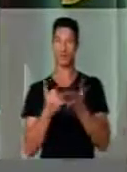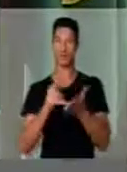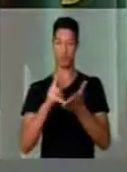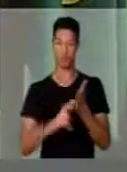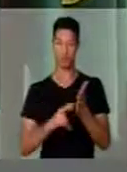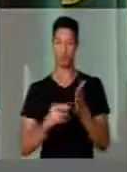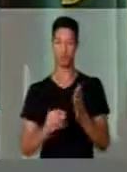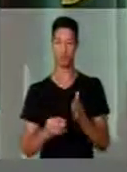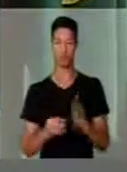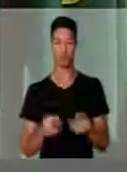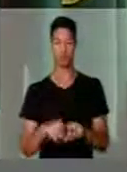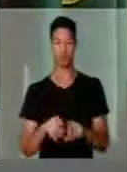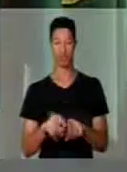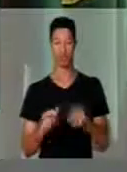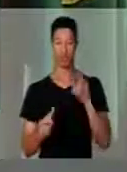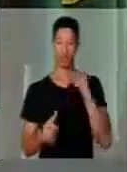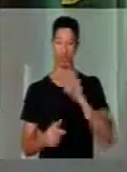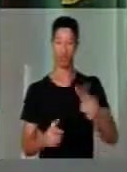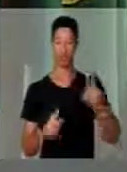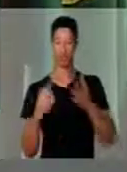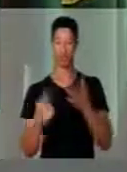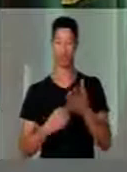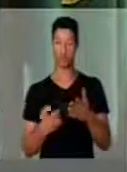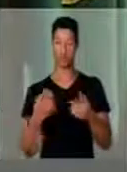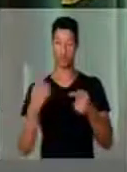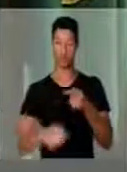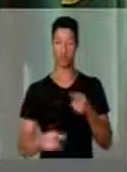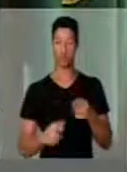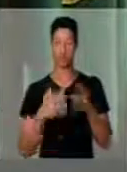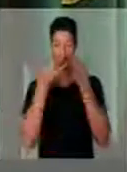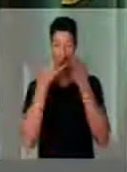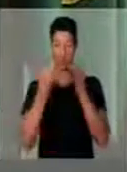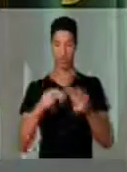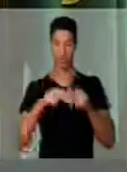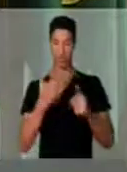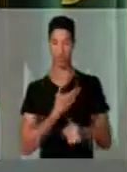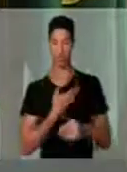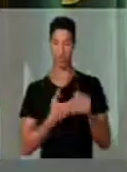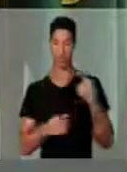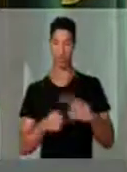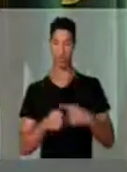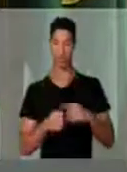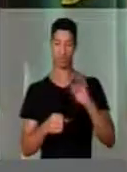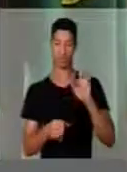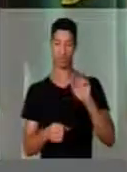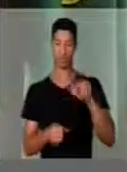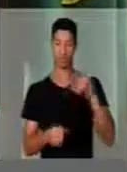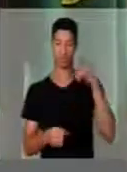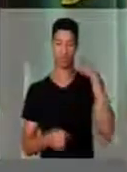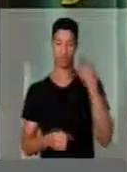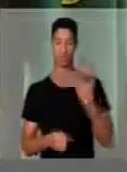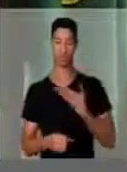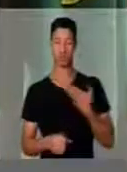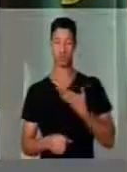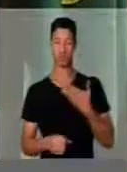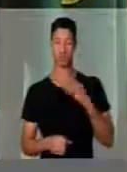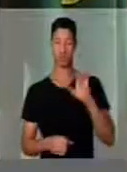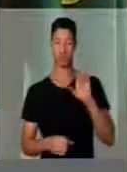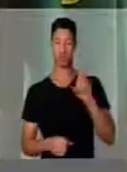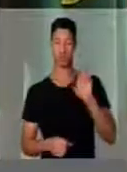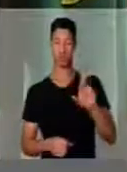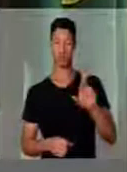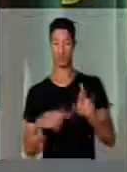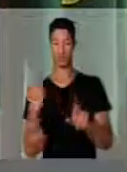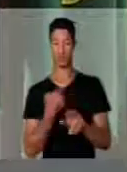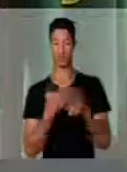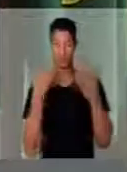imposto de renda. E visando eu corrigir essa distorção e alertado por um colega lá da minha cidade de Franco, advogado, meu colega Éder Brazão,